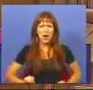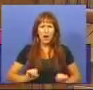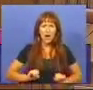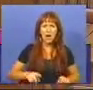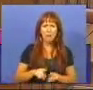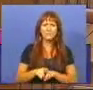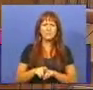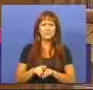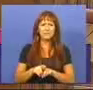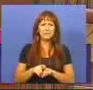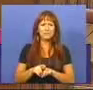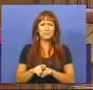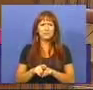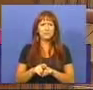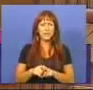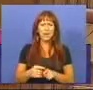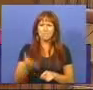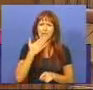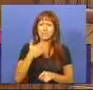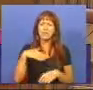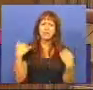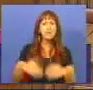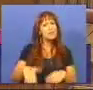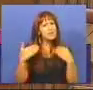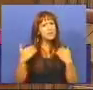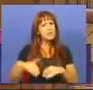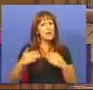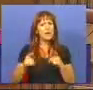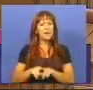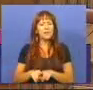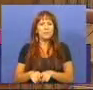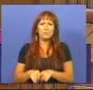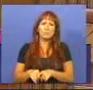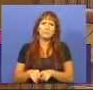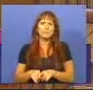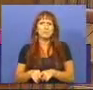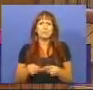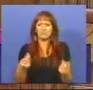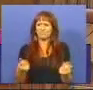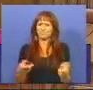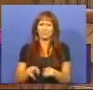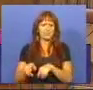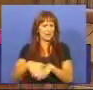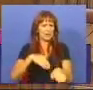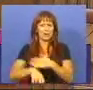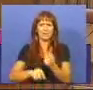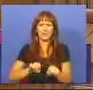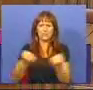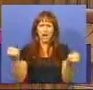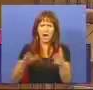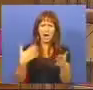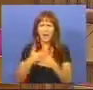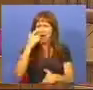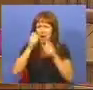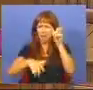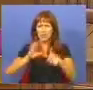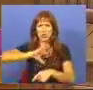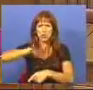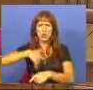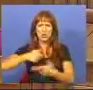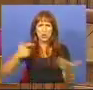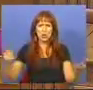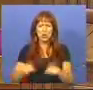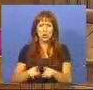do gigantesco esbulho que está a ser feito aos cidadãos em todo o mundo,